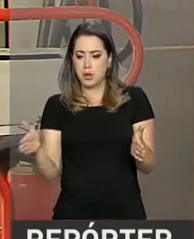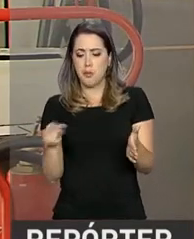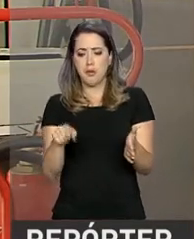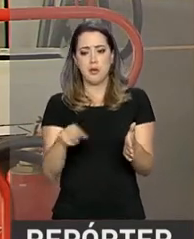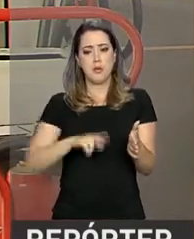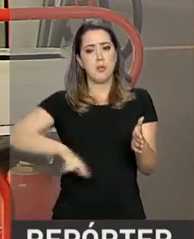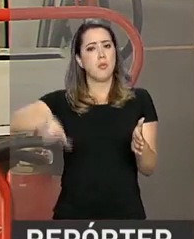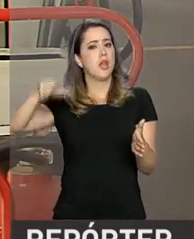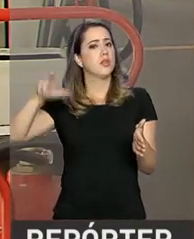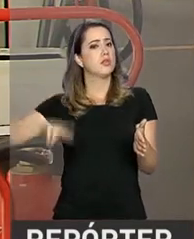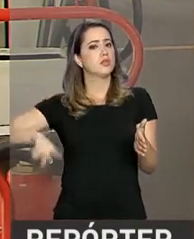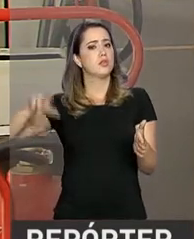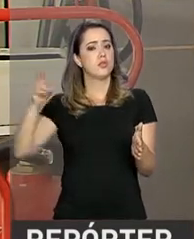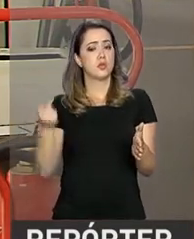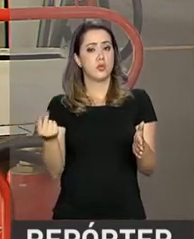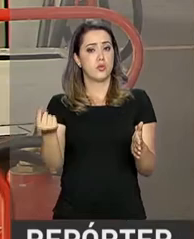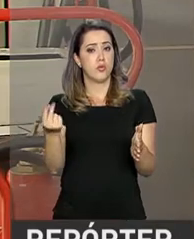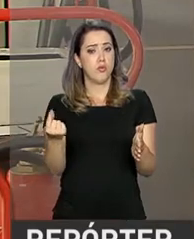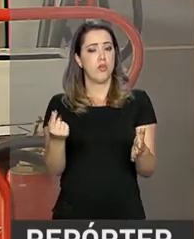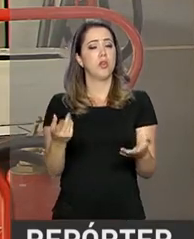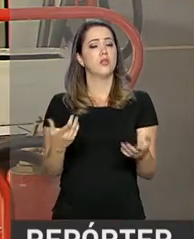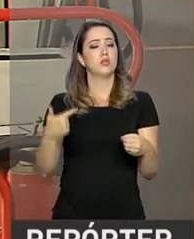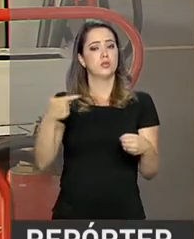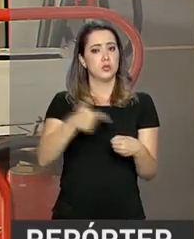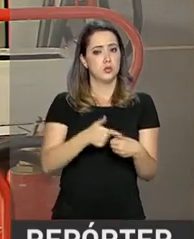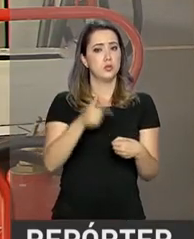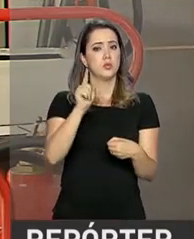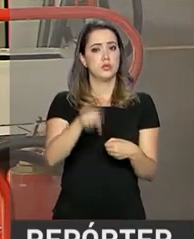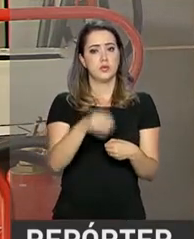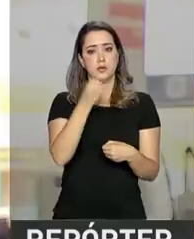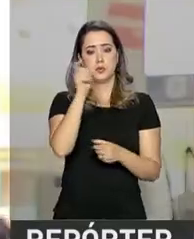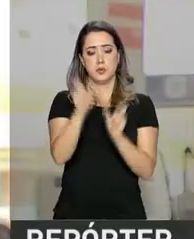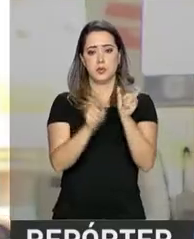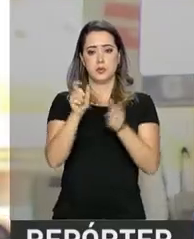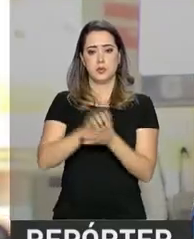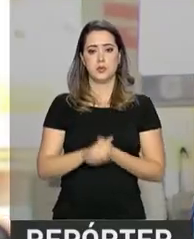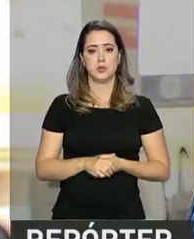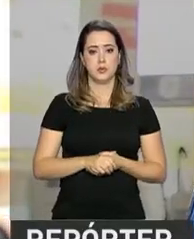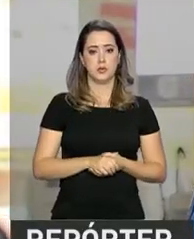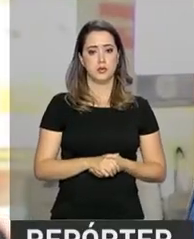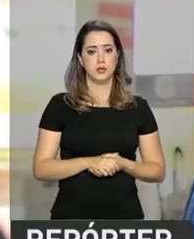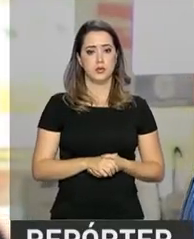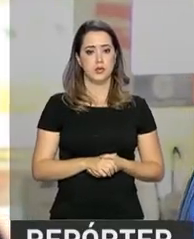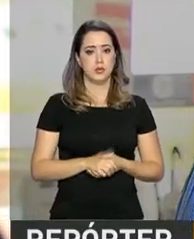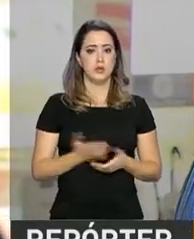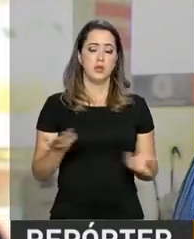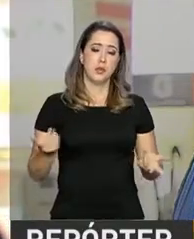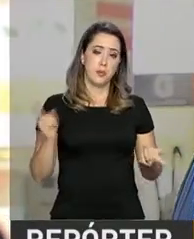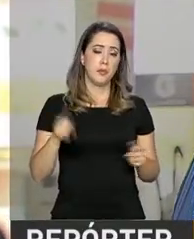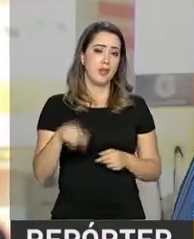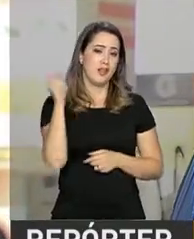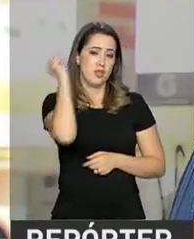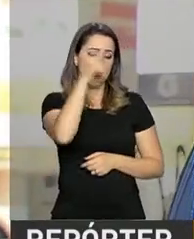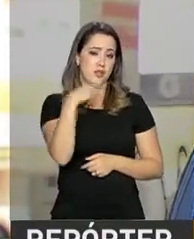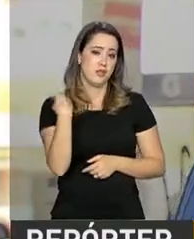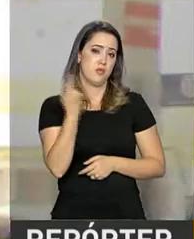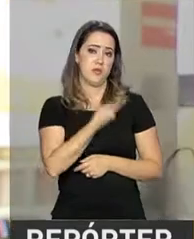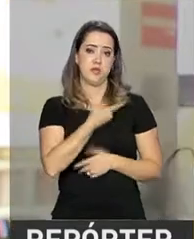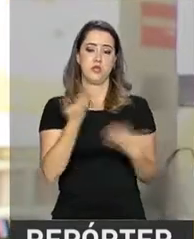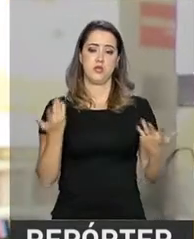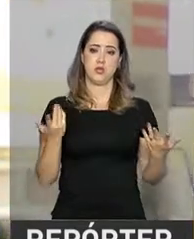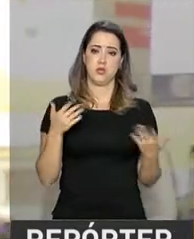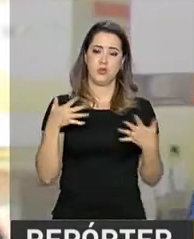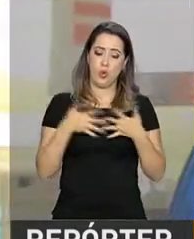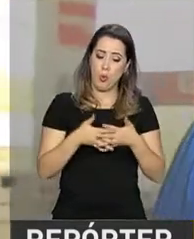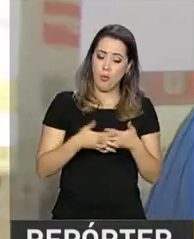reajuste dos combustíveis tem a simpatia dos consumidores. Eu acho que está difícil para a gente, está insustentável. Pelo